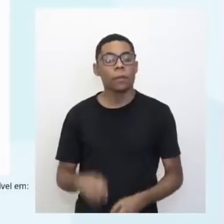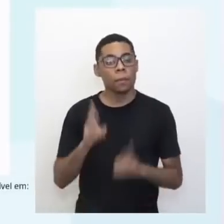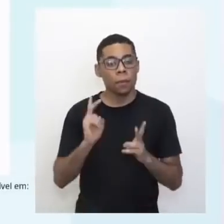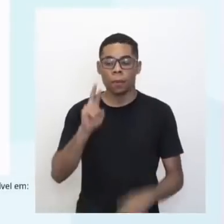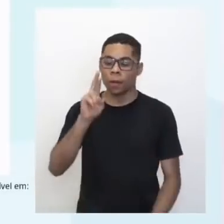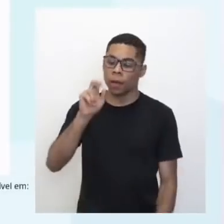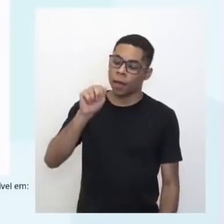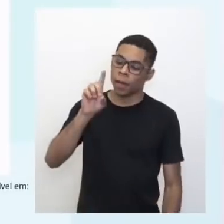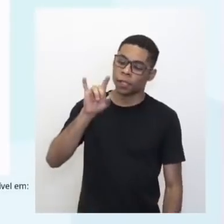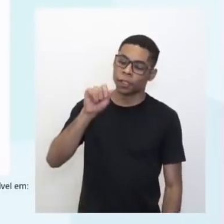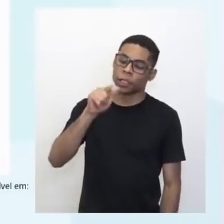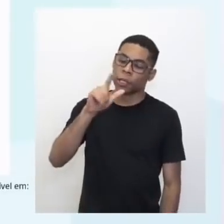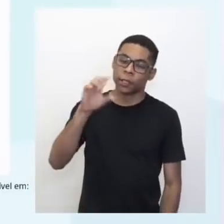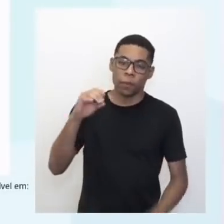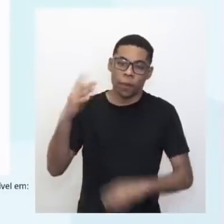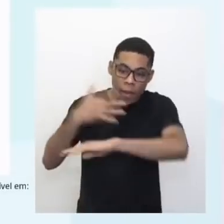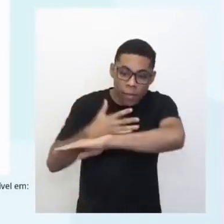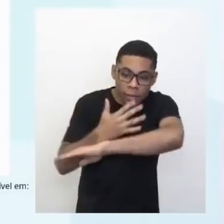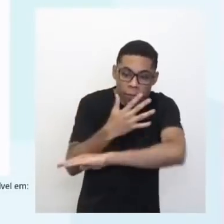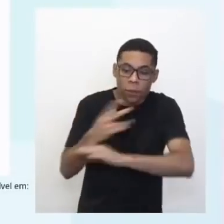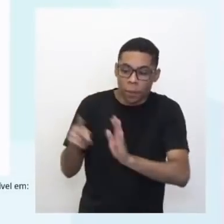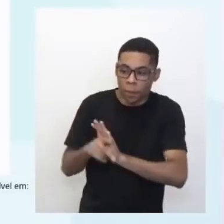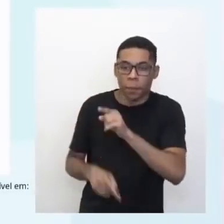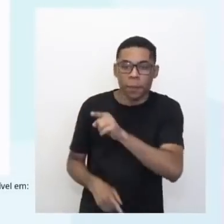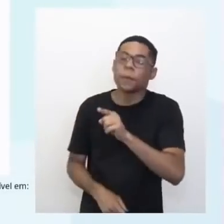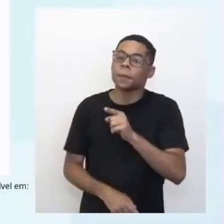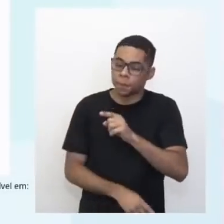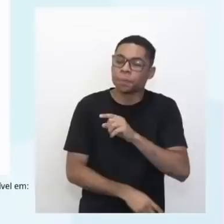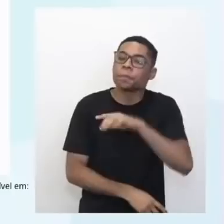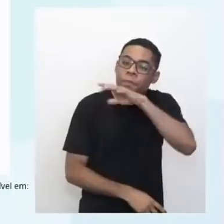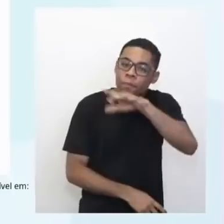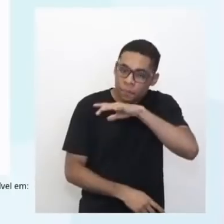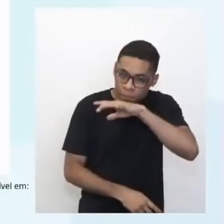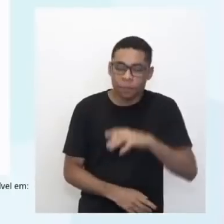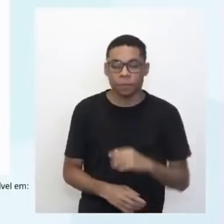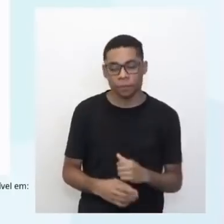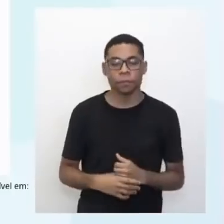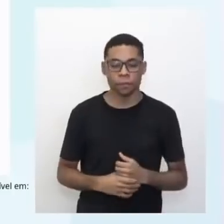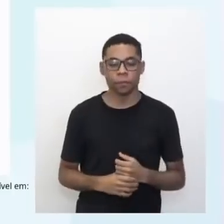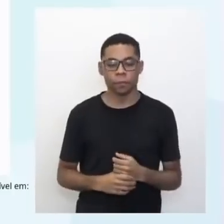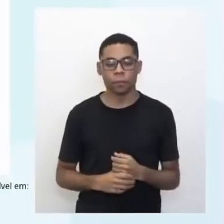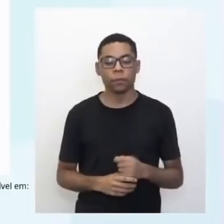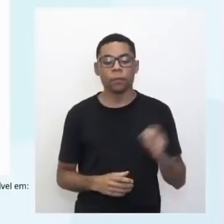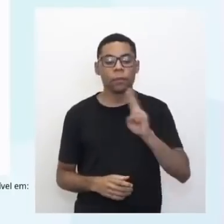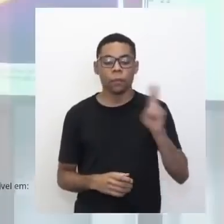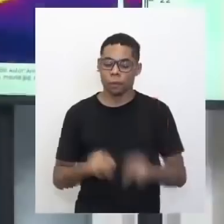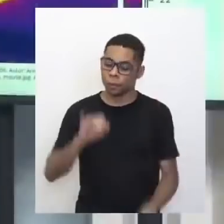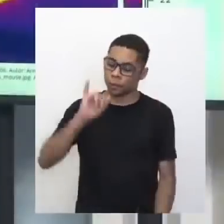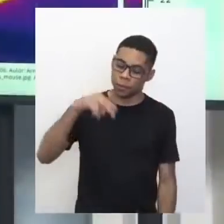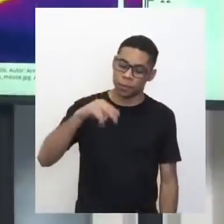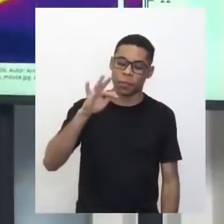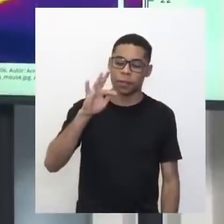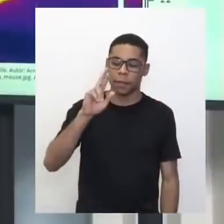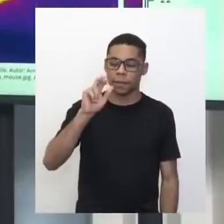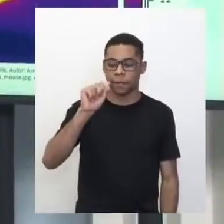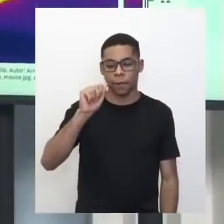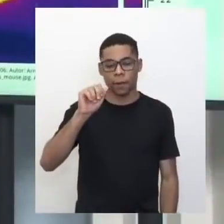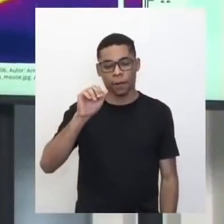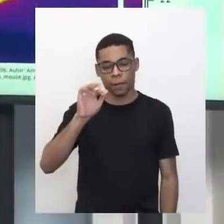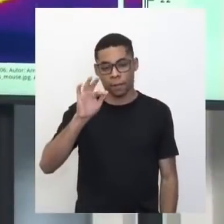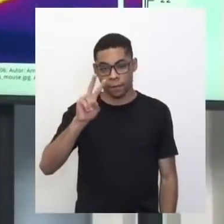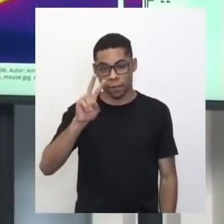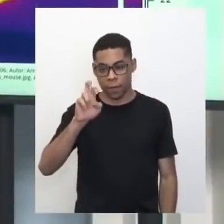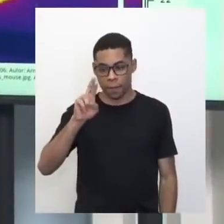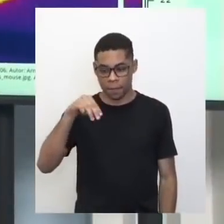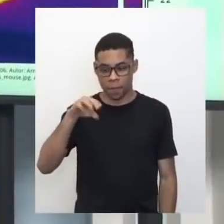emitida pelos animais. A gente emite uma radiação chamada infravermelho, né? É uma onda